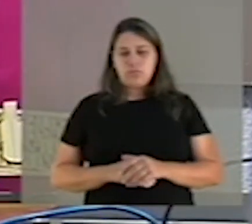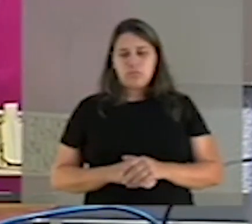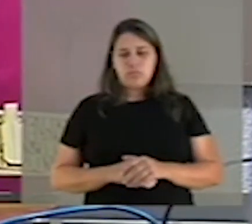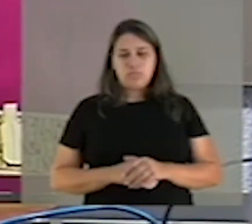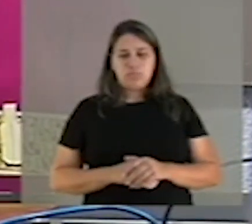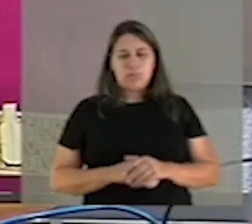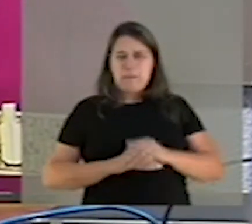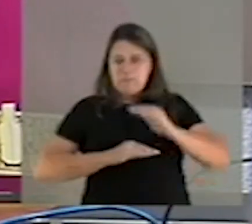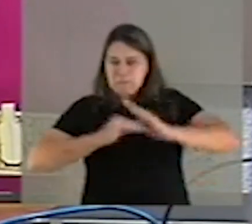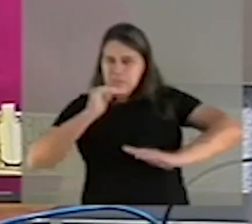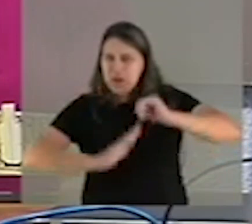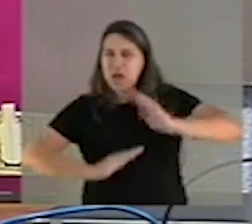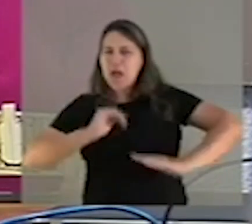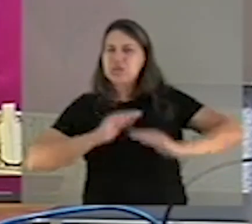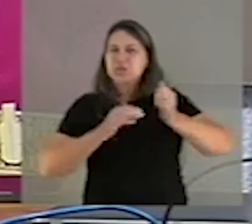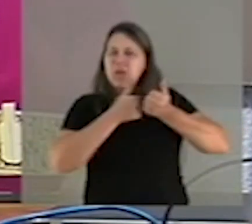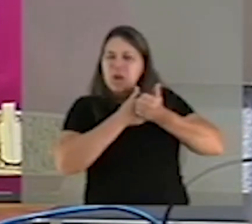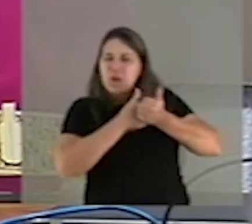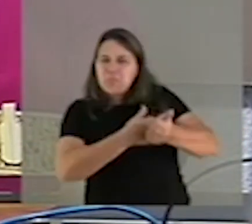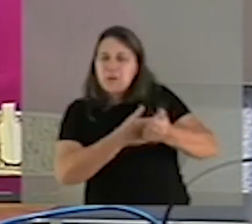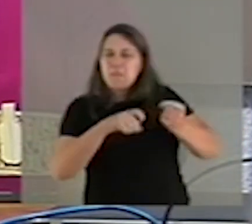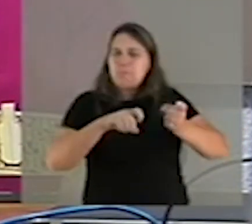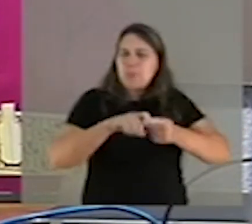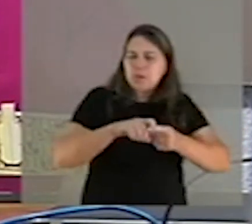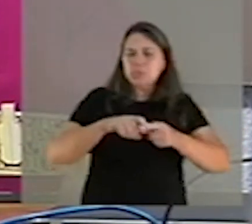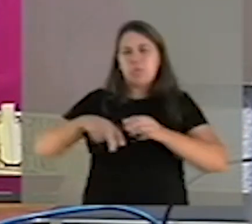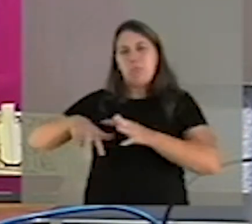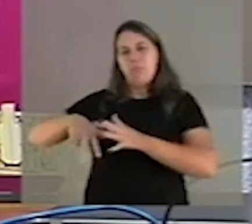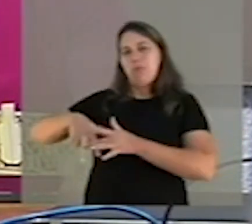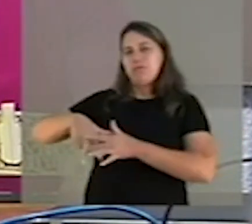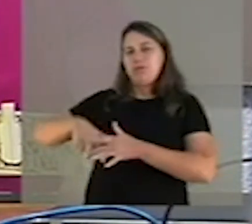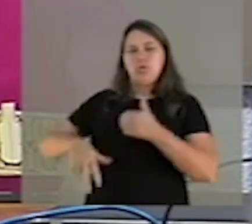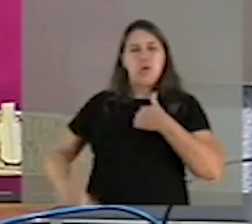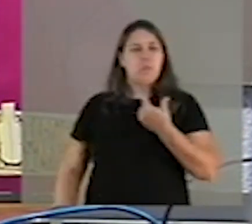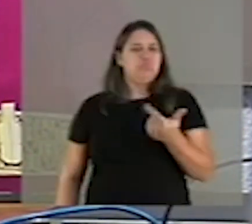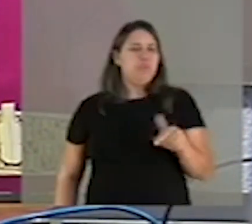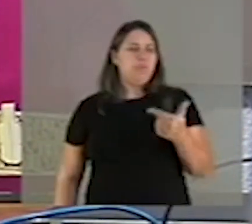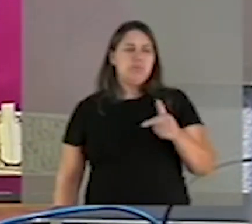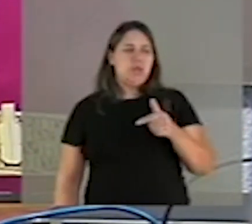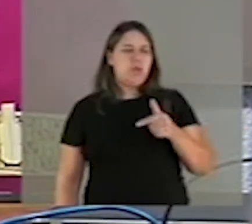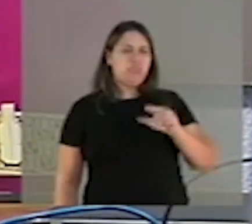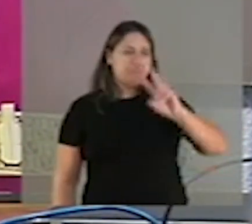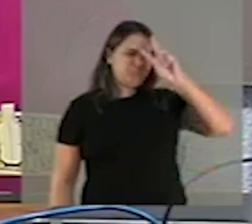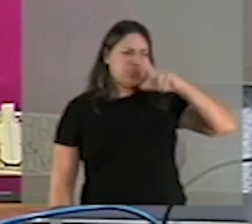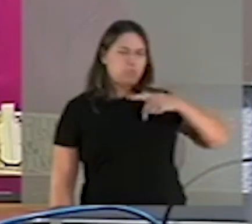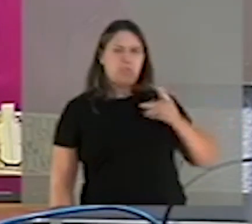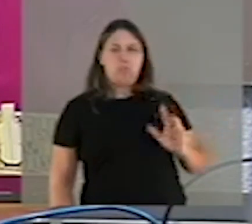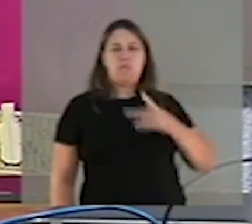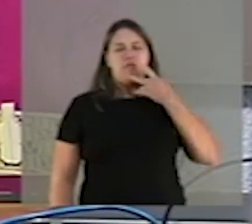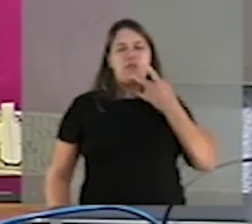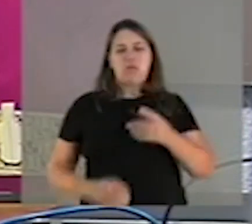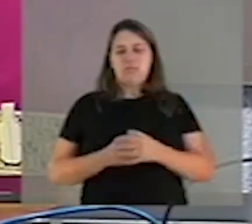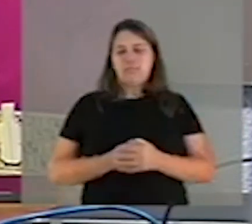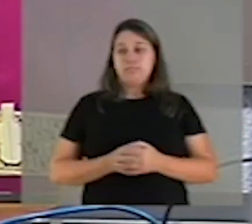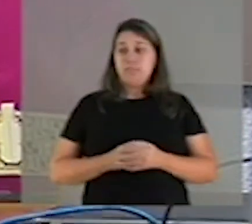relação à prática e ao acompanhamento com o médico-paciente, a autonomia legal para descuadar. Mas,